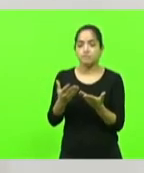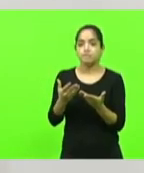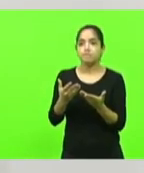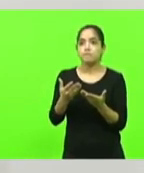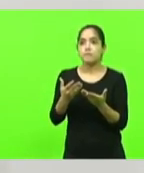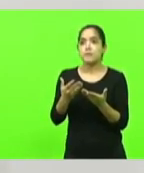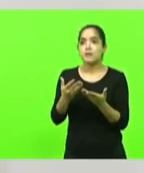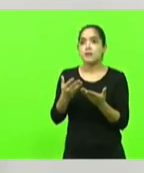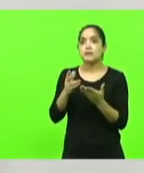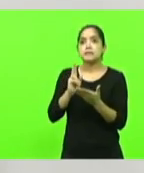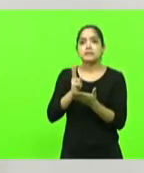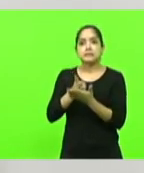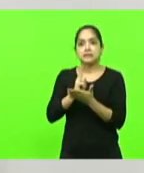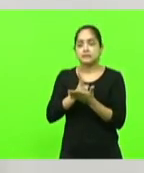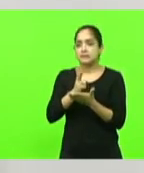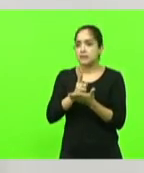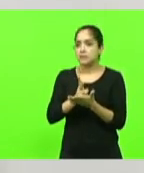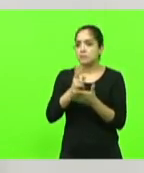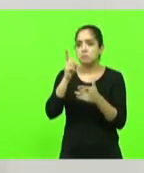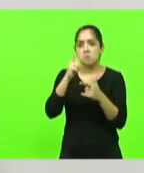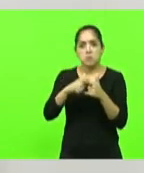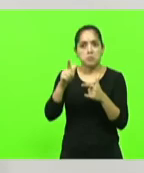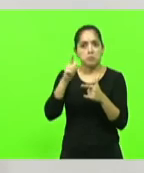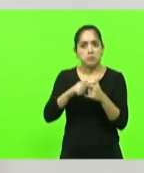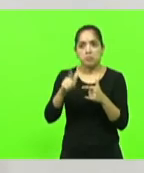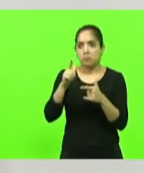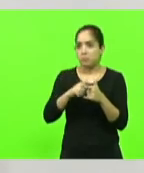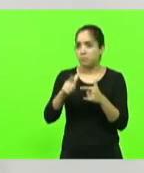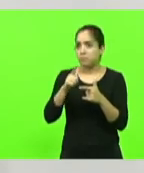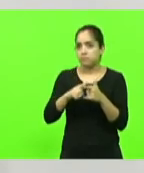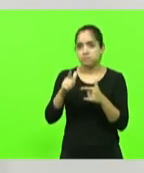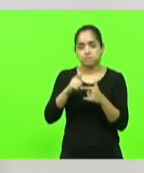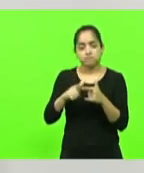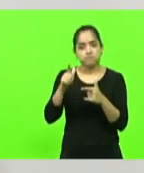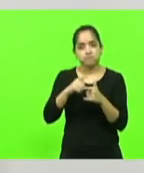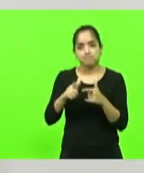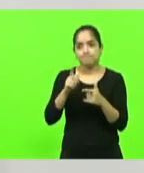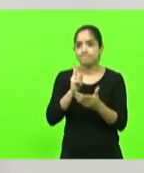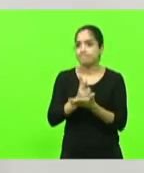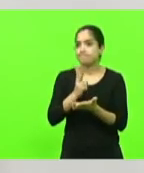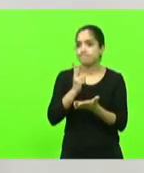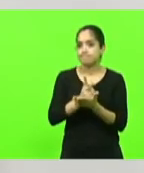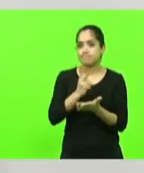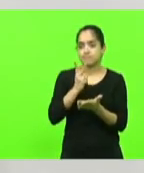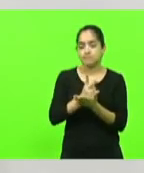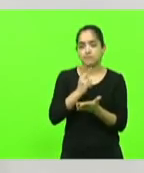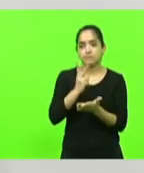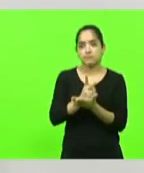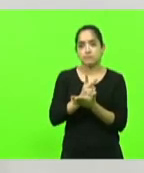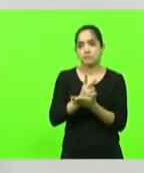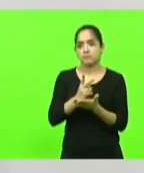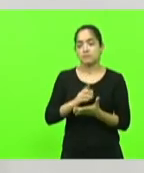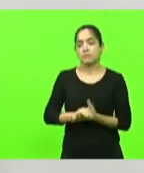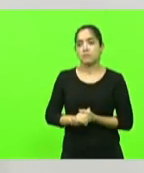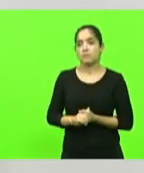sempre foi uma porcaria sempre foi uma porcaria